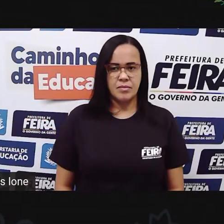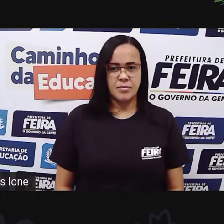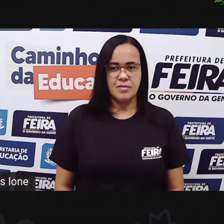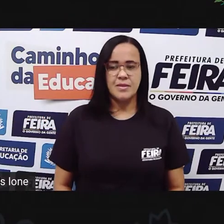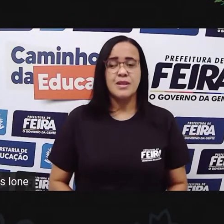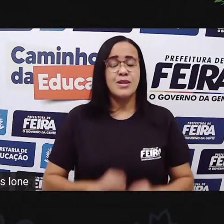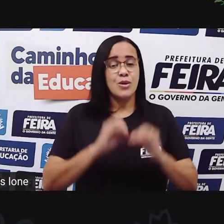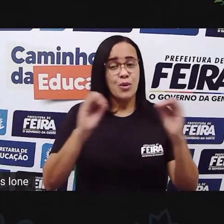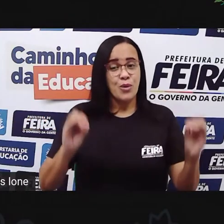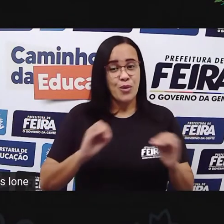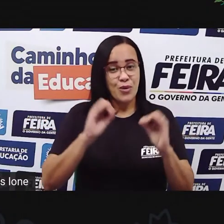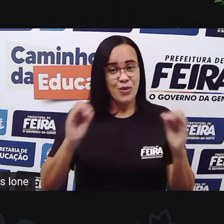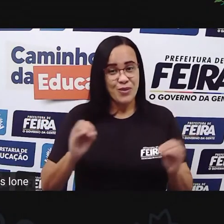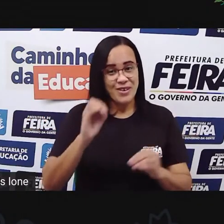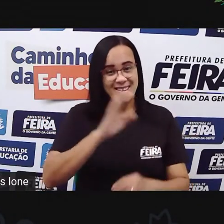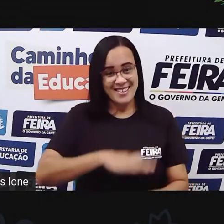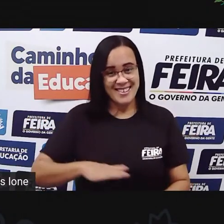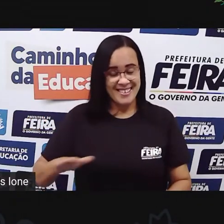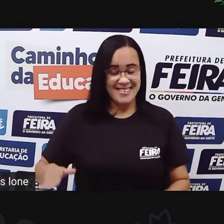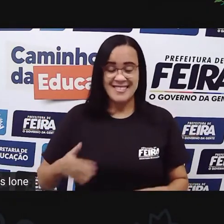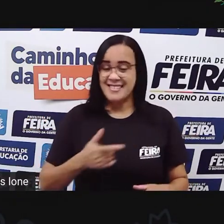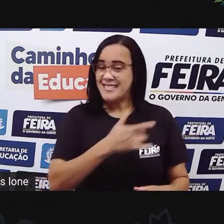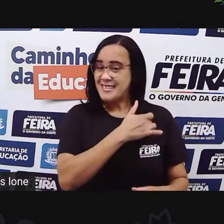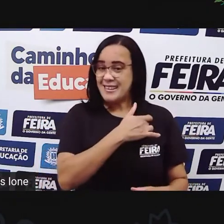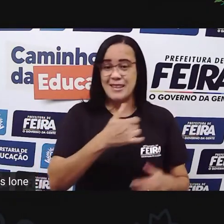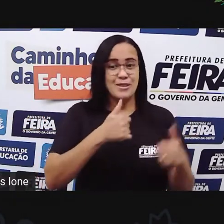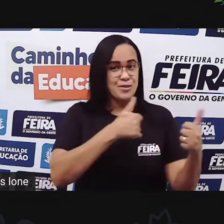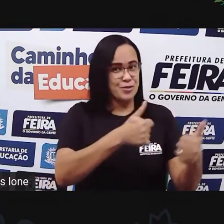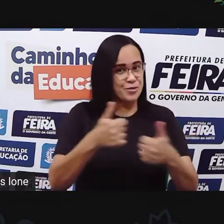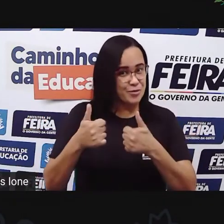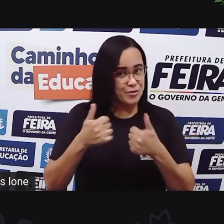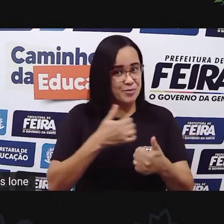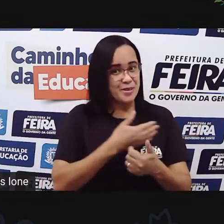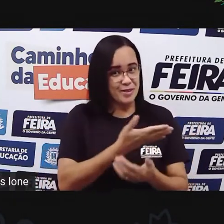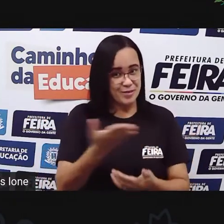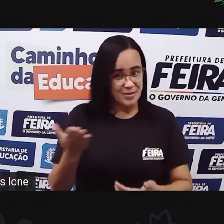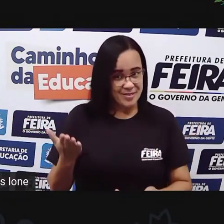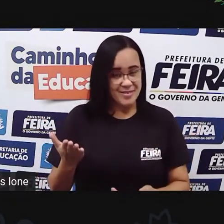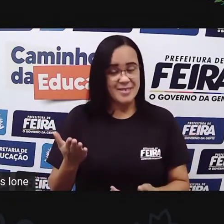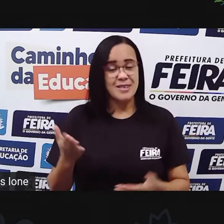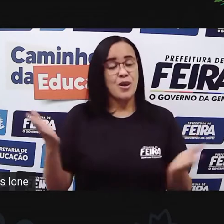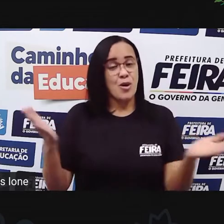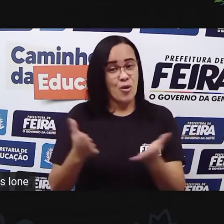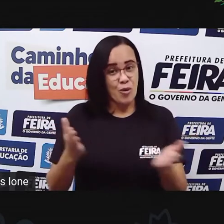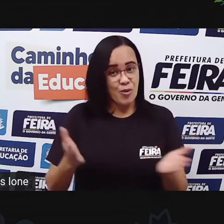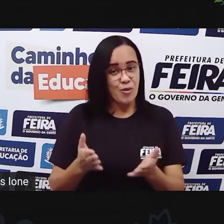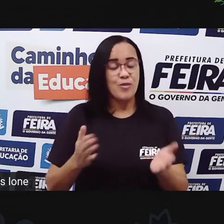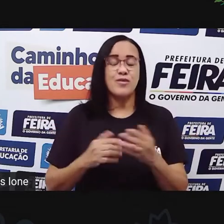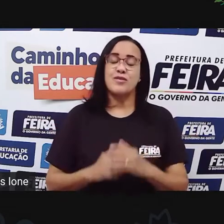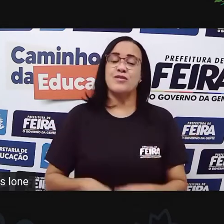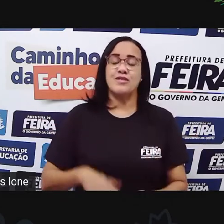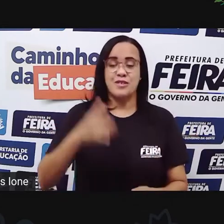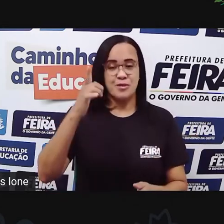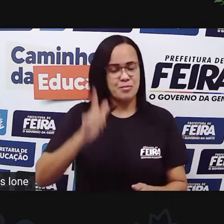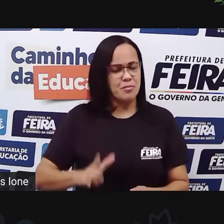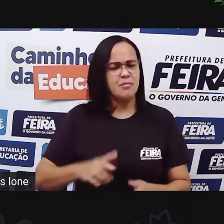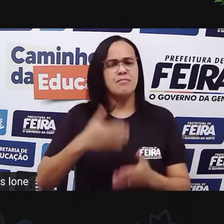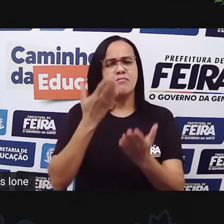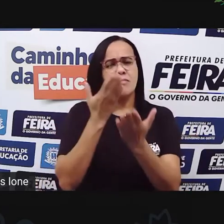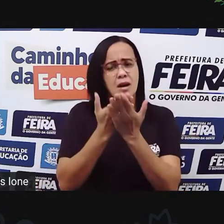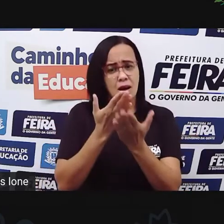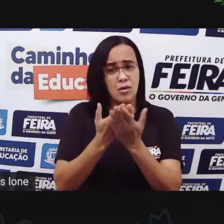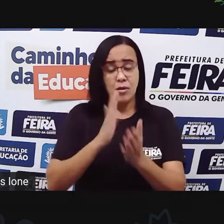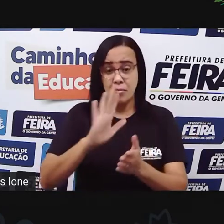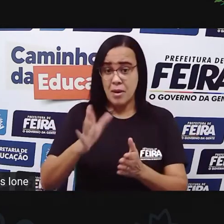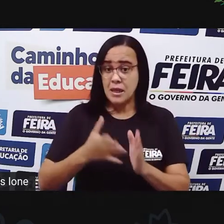Olá, crianças! Tudo bem com vocês? Nós hoje vamos para mais uma aula. E antes da gente começar, né? Para